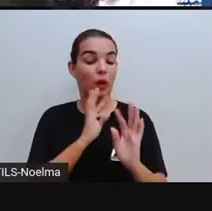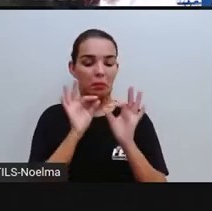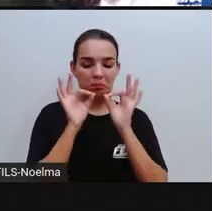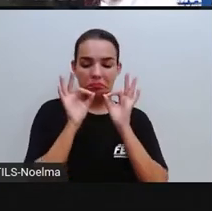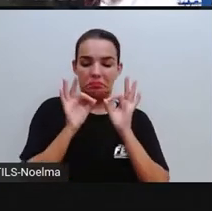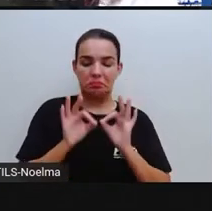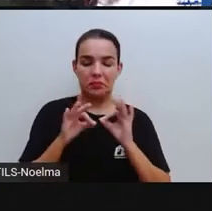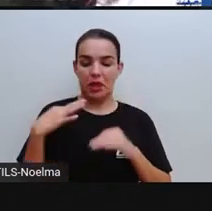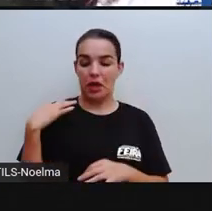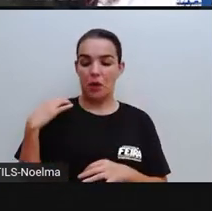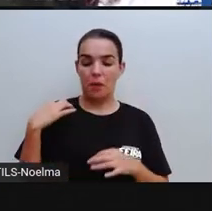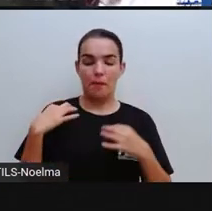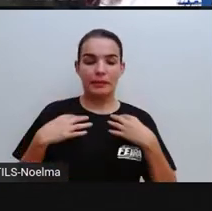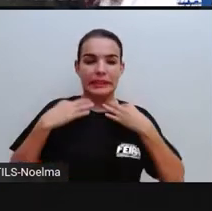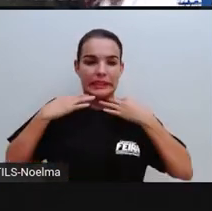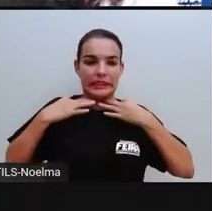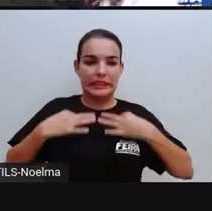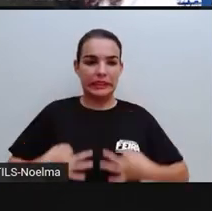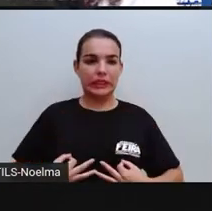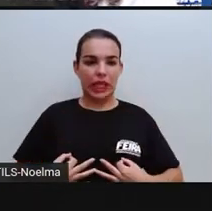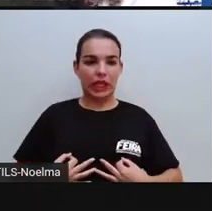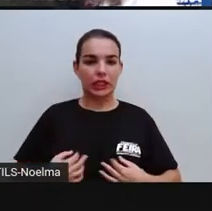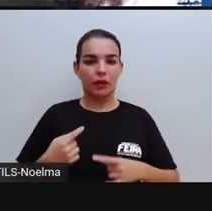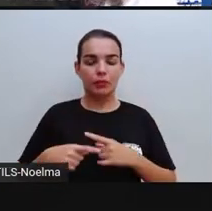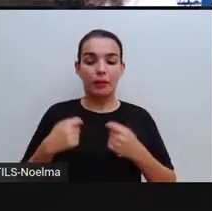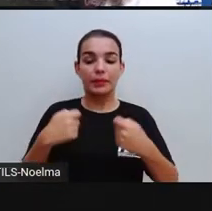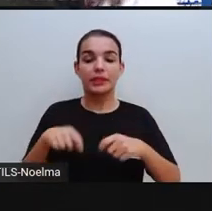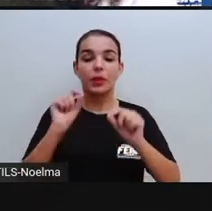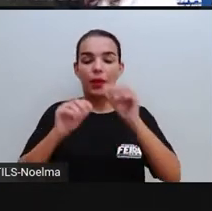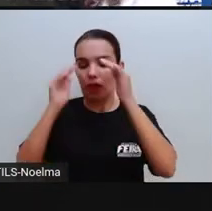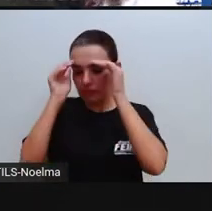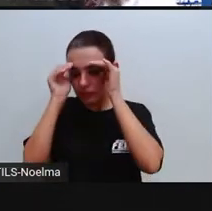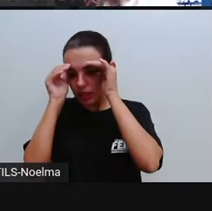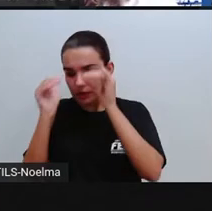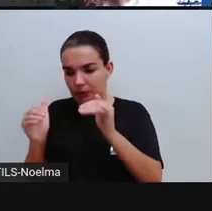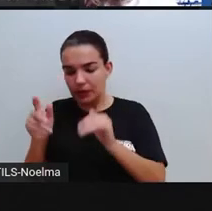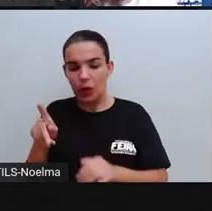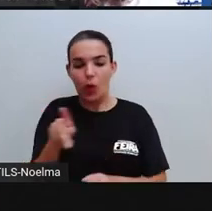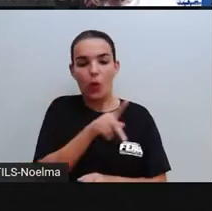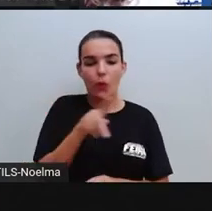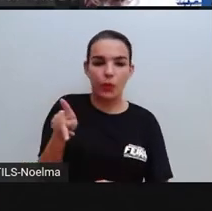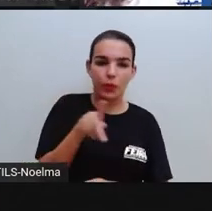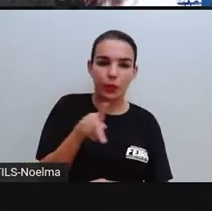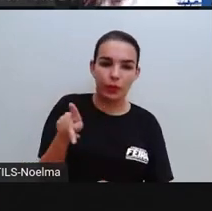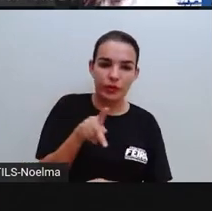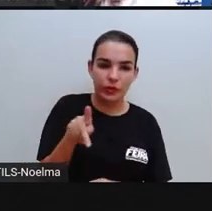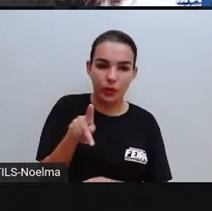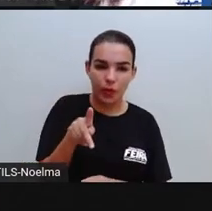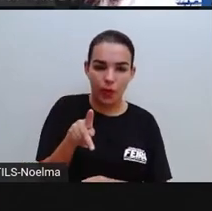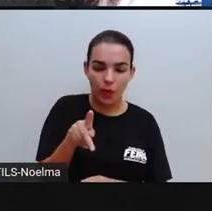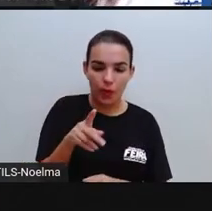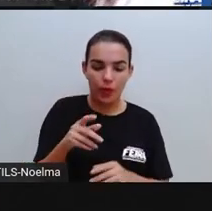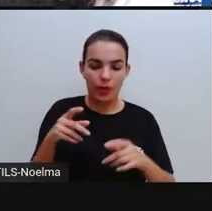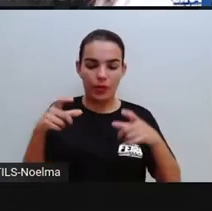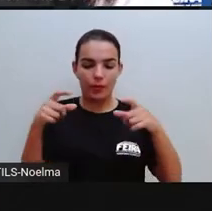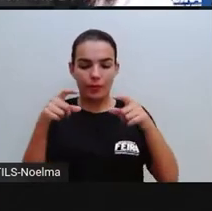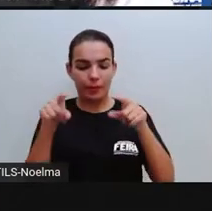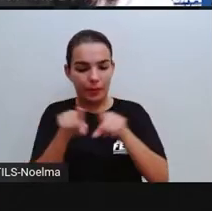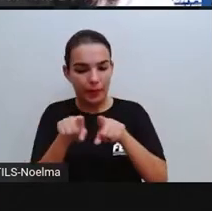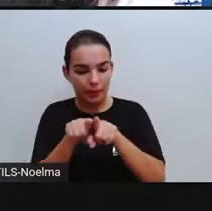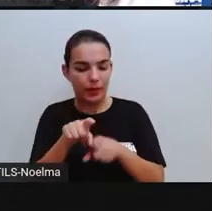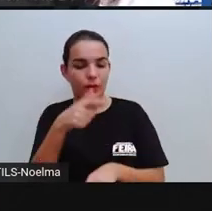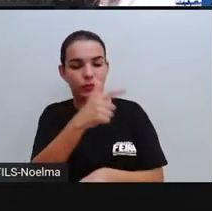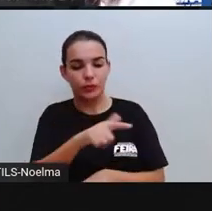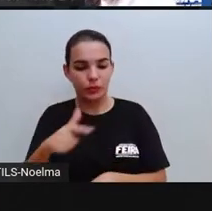tá? De maneira que eles respeitem tanto o professor que está na sala, como os demais